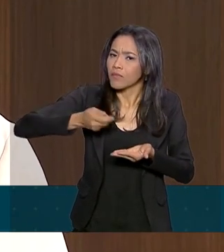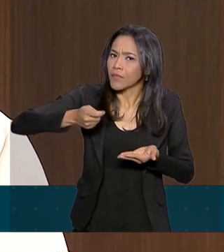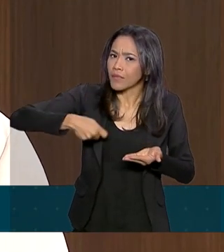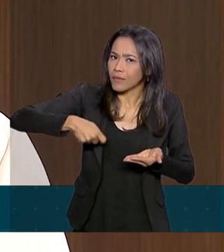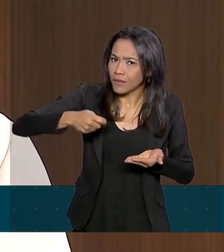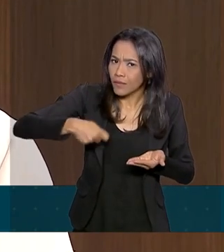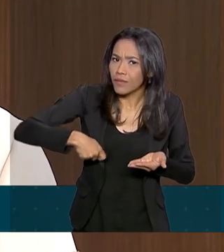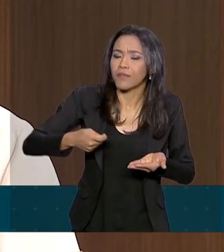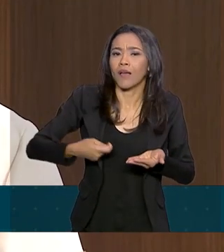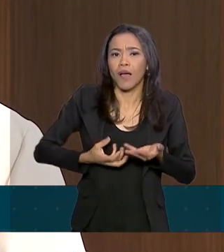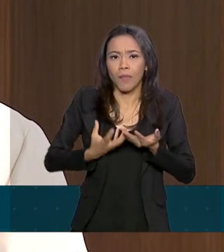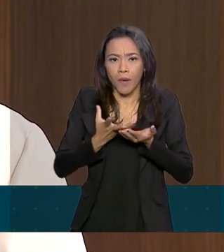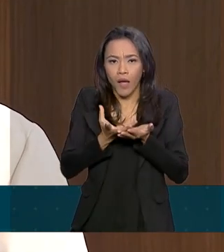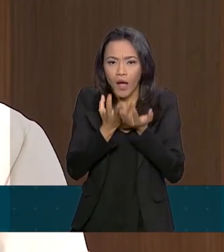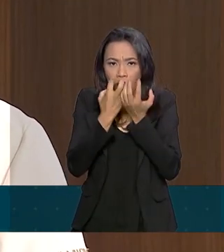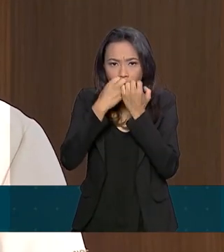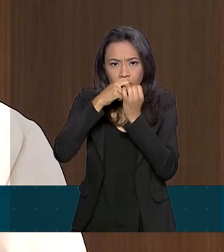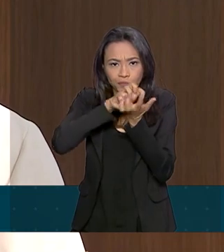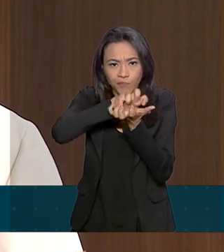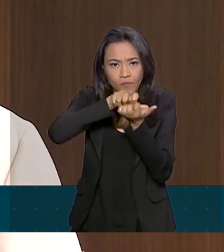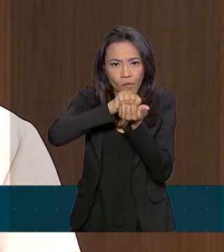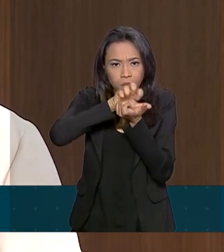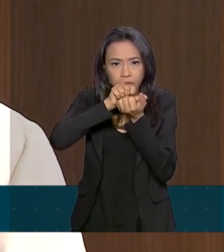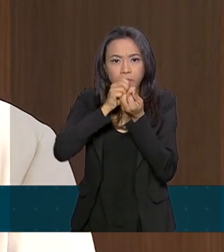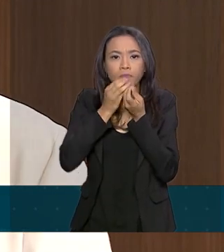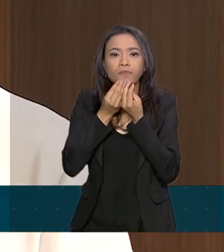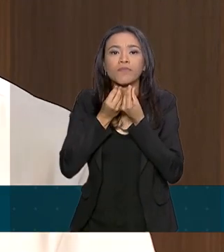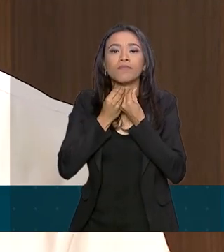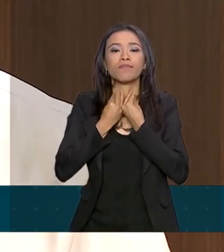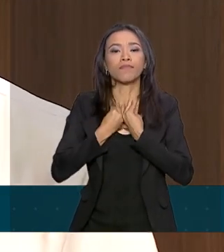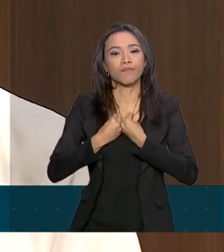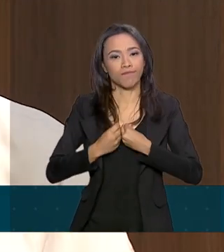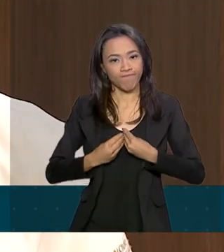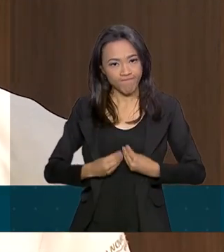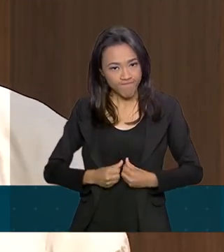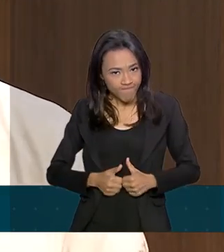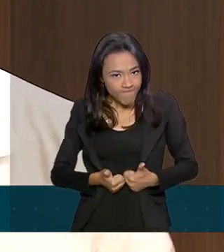calorias suficientes para ele poder até viajar eventualmente.